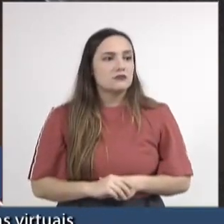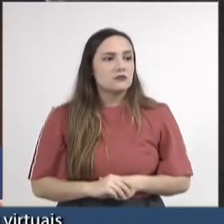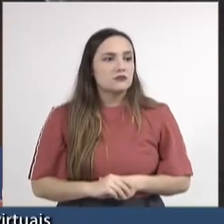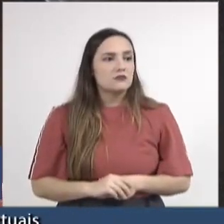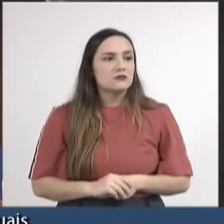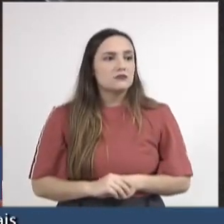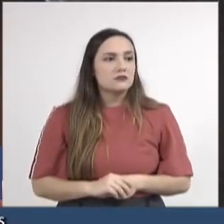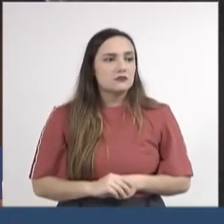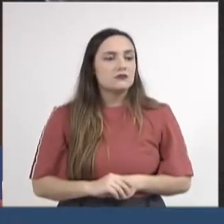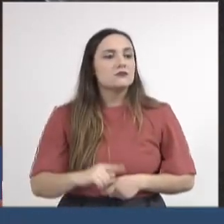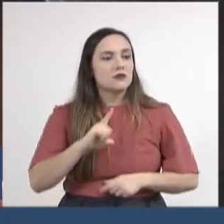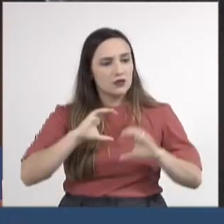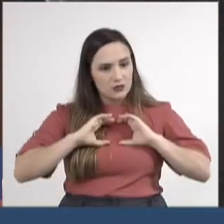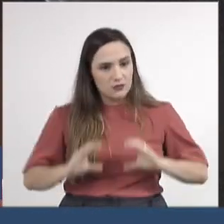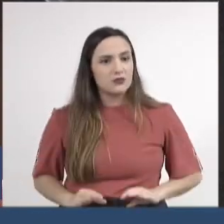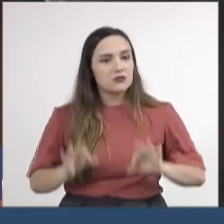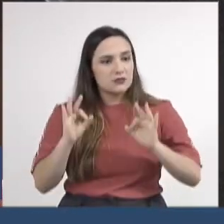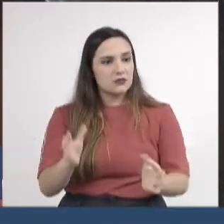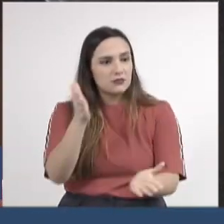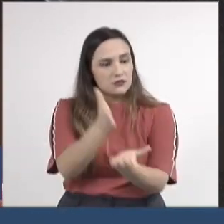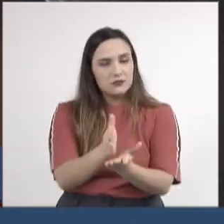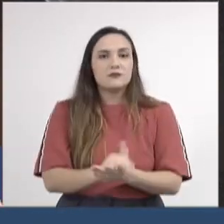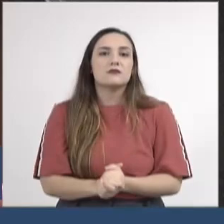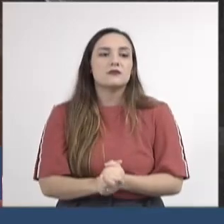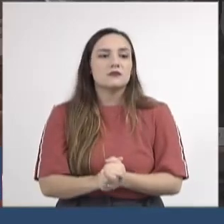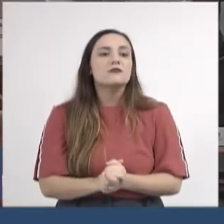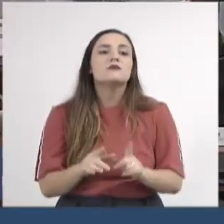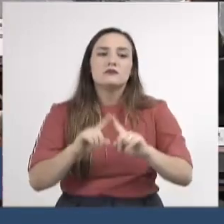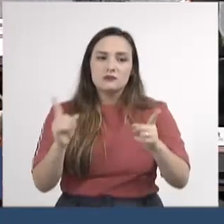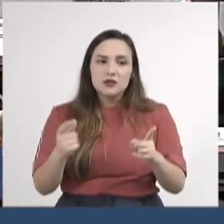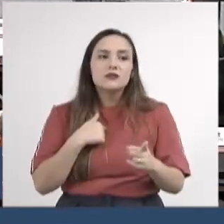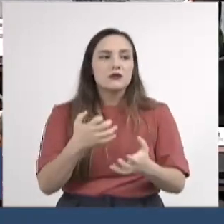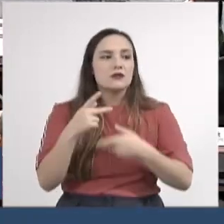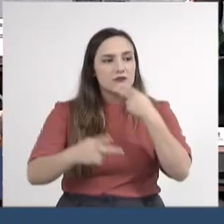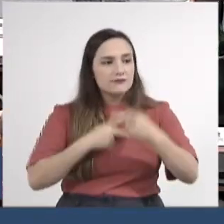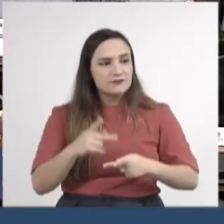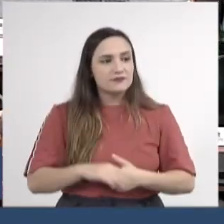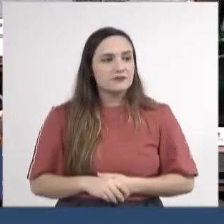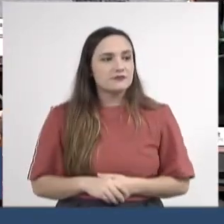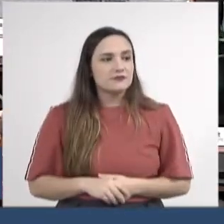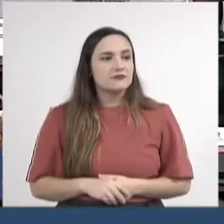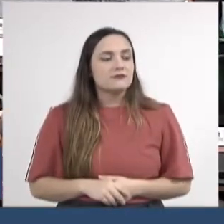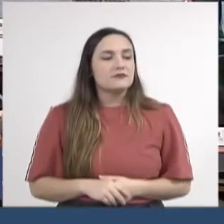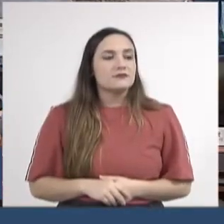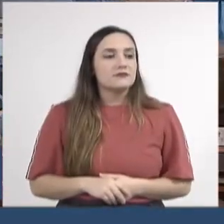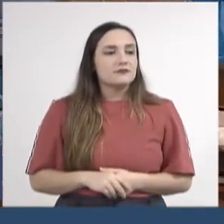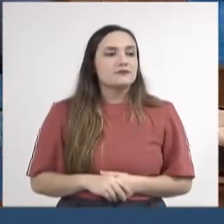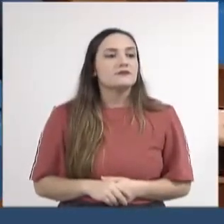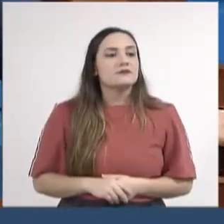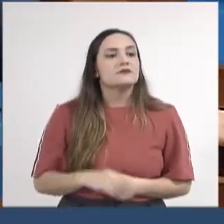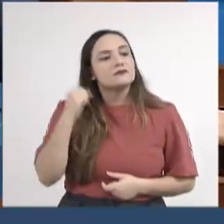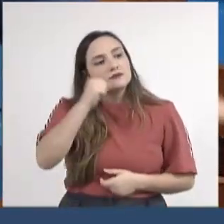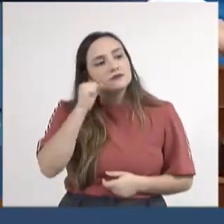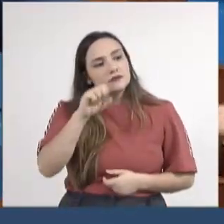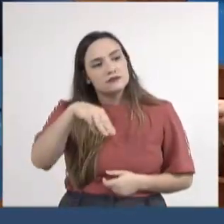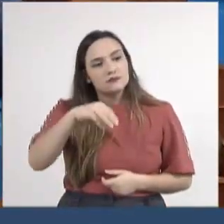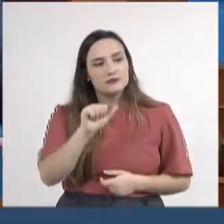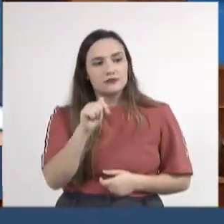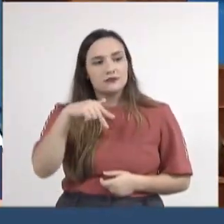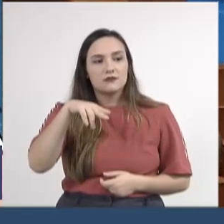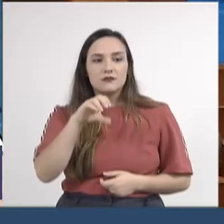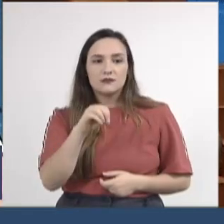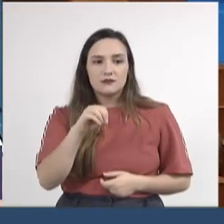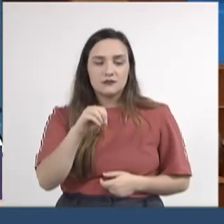irreprovável aqui na Assembleia Legislativa. Mas eu quis dizer que o senador Magno Malta também,